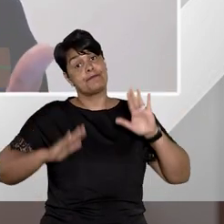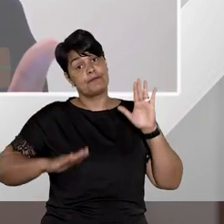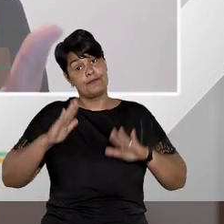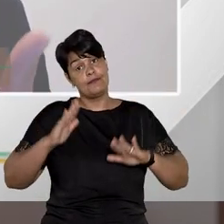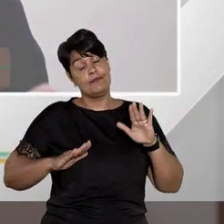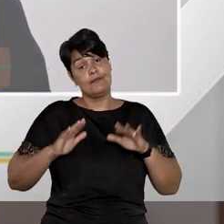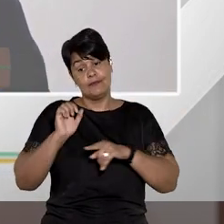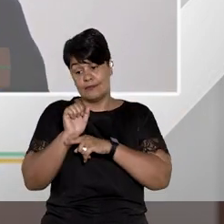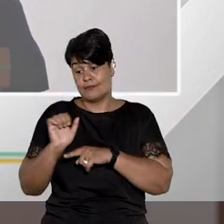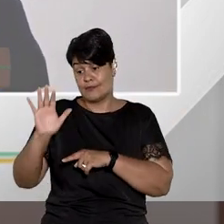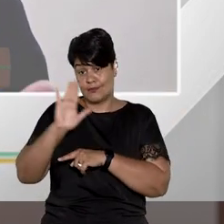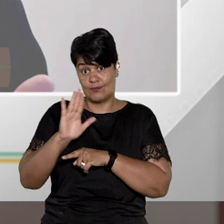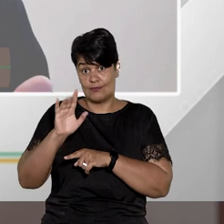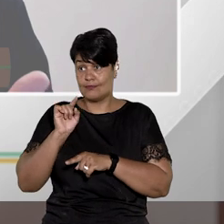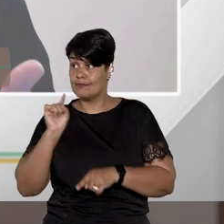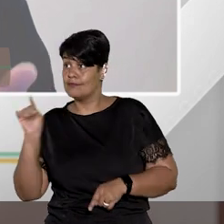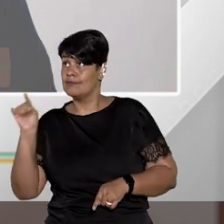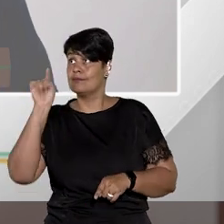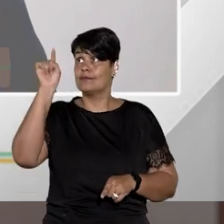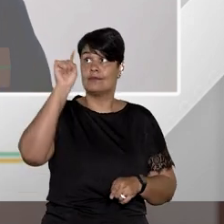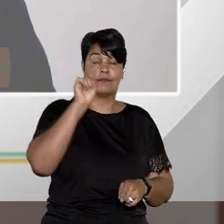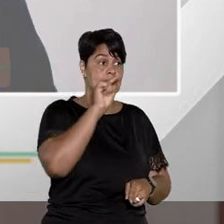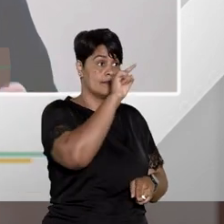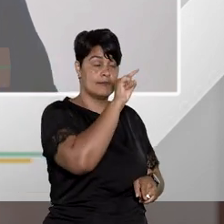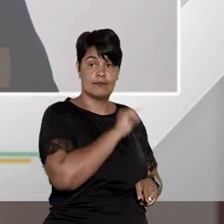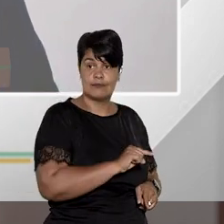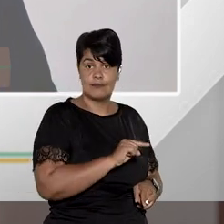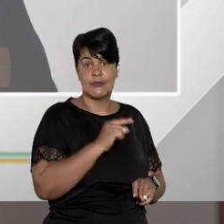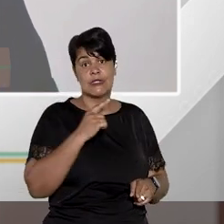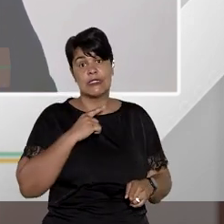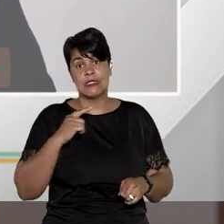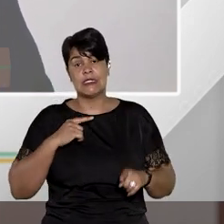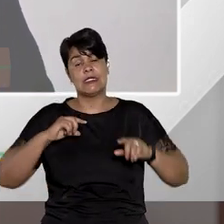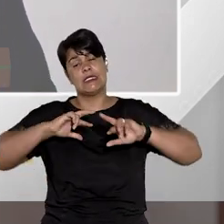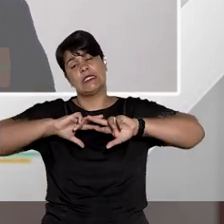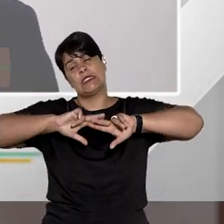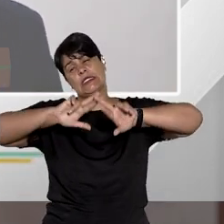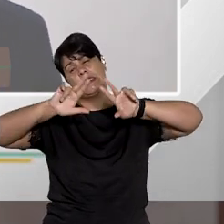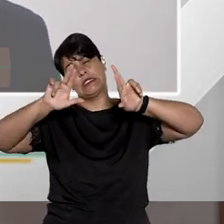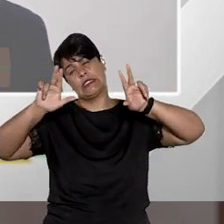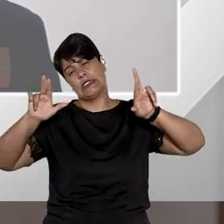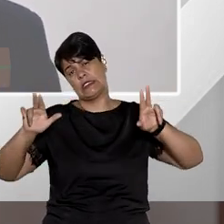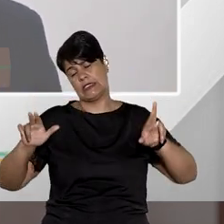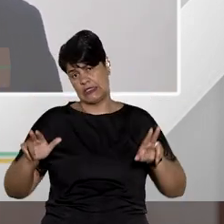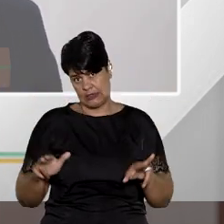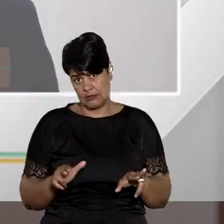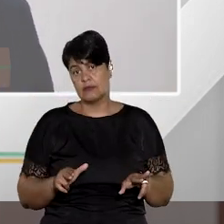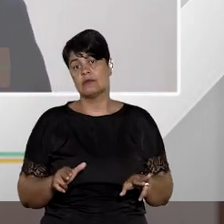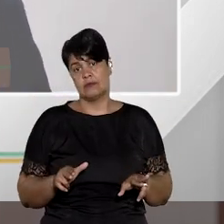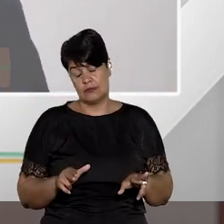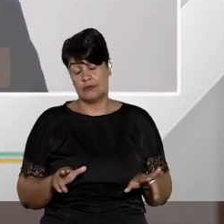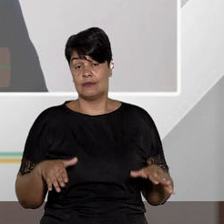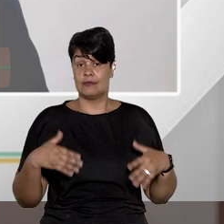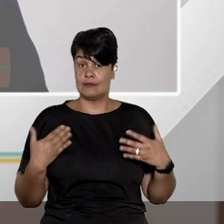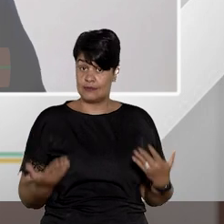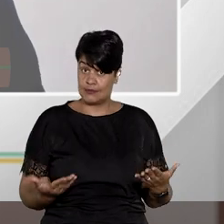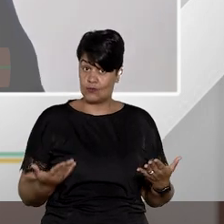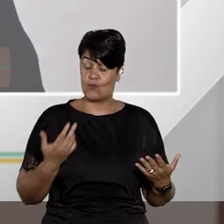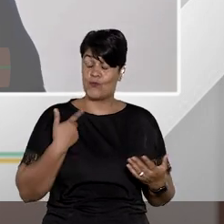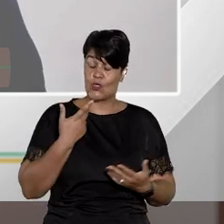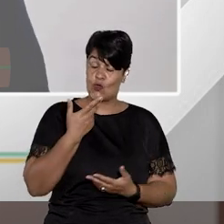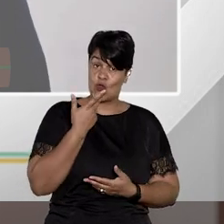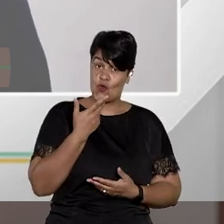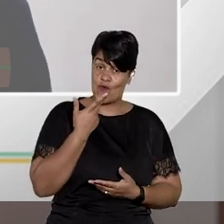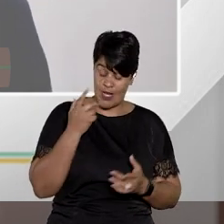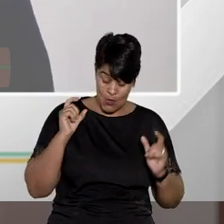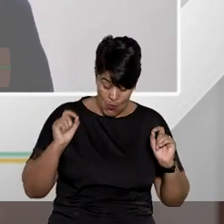chama mexerica pocã bergamota bergamota tangerina então reparem que eu estou falando